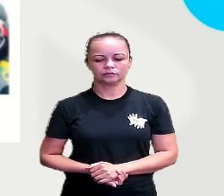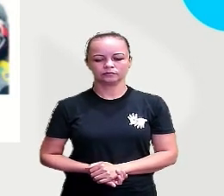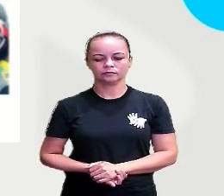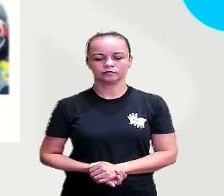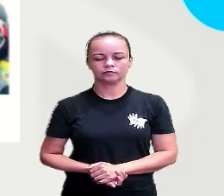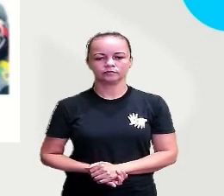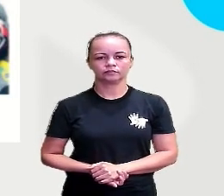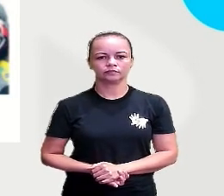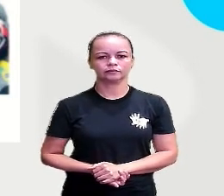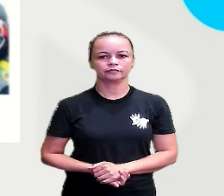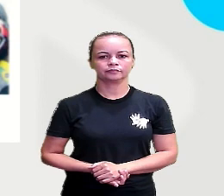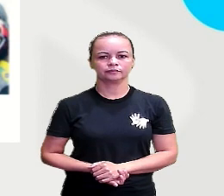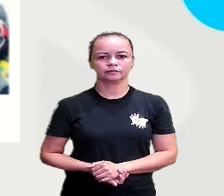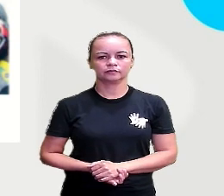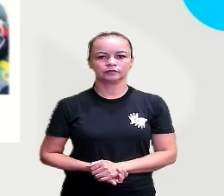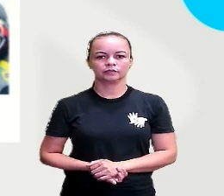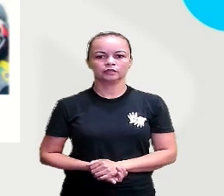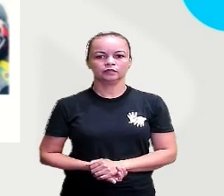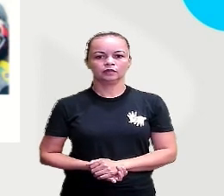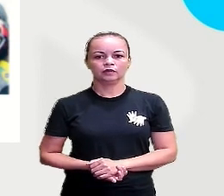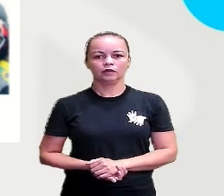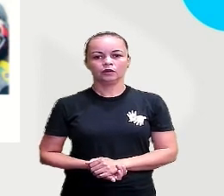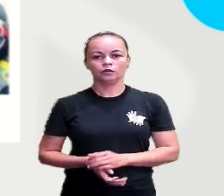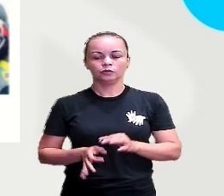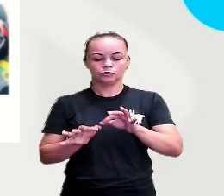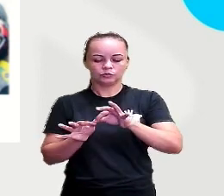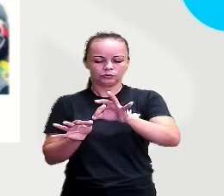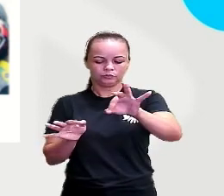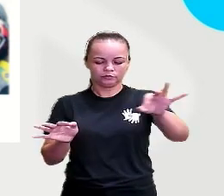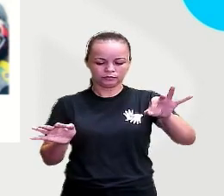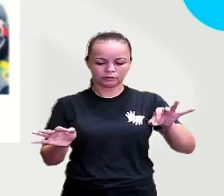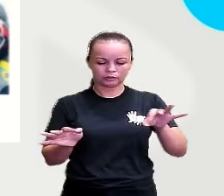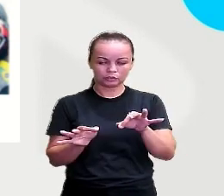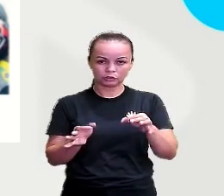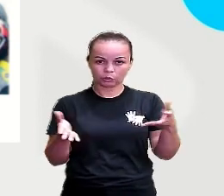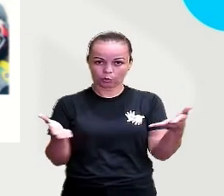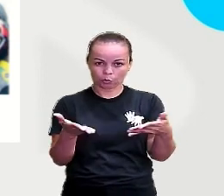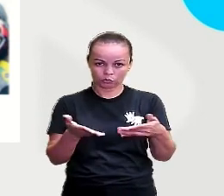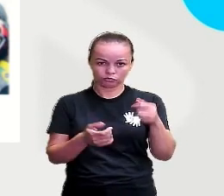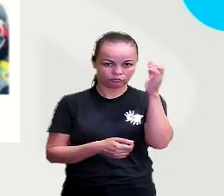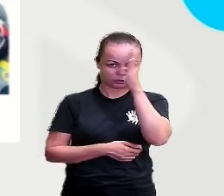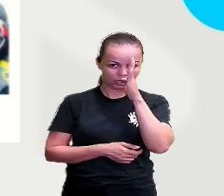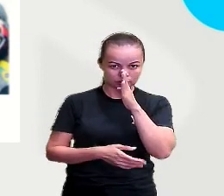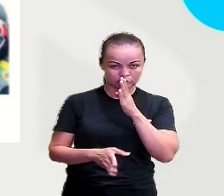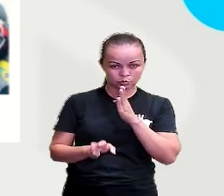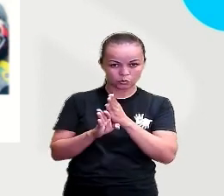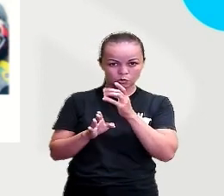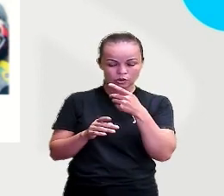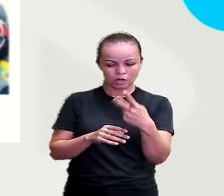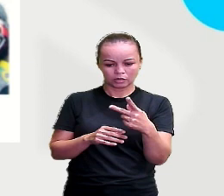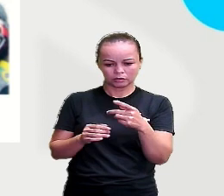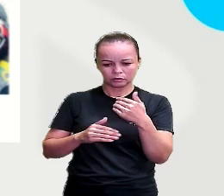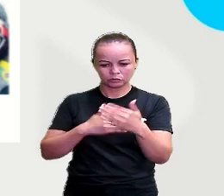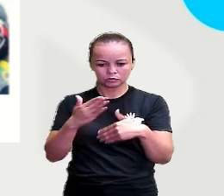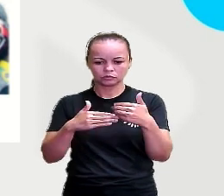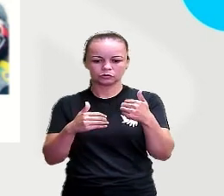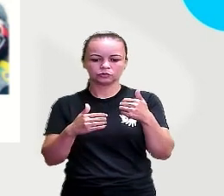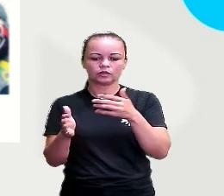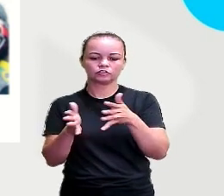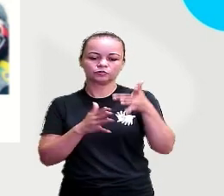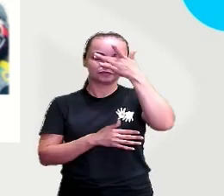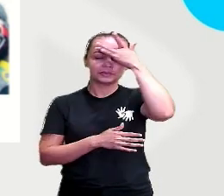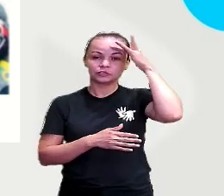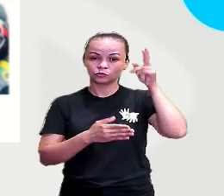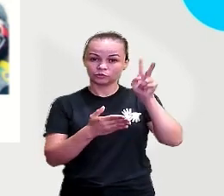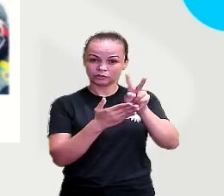No território em que hoje está o Brasil, antes da chegada dos europeus, os indígenas desenvolveram sua vida social